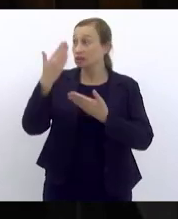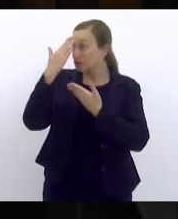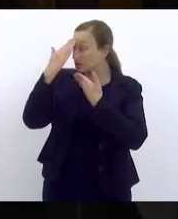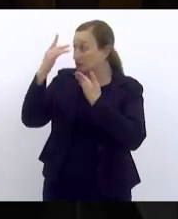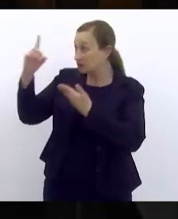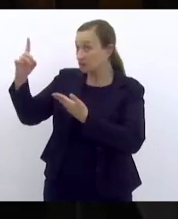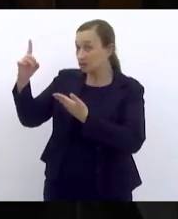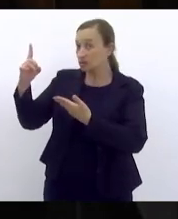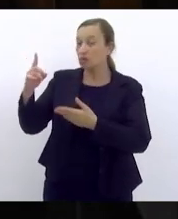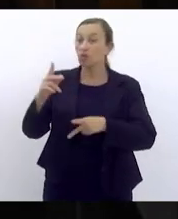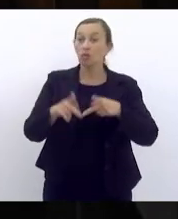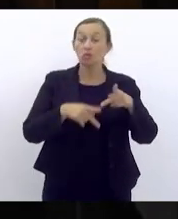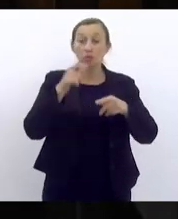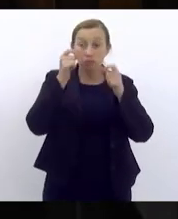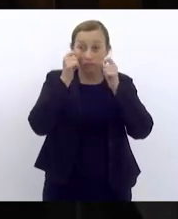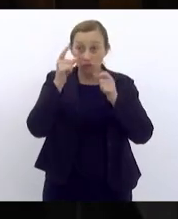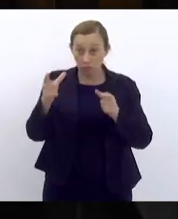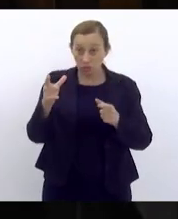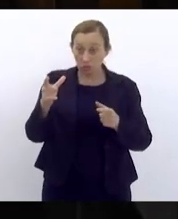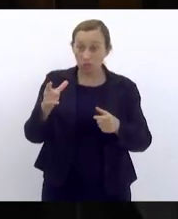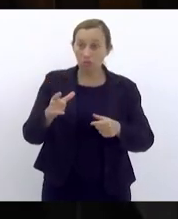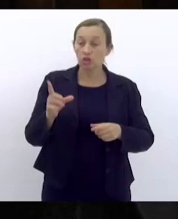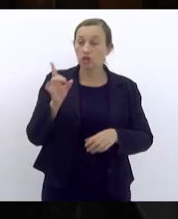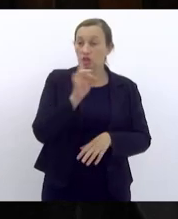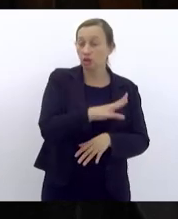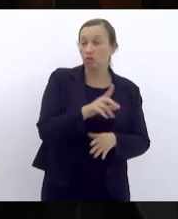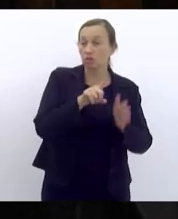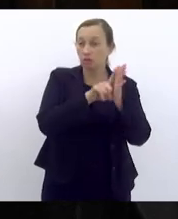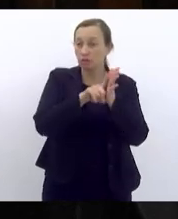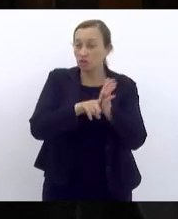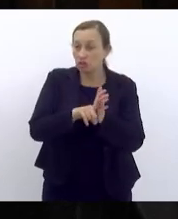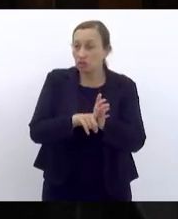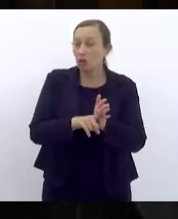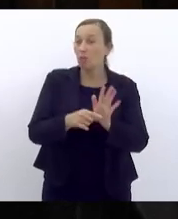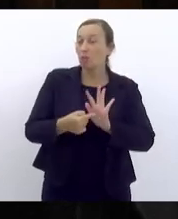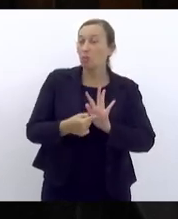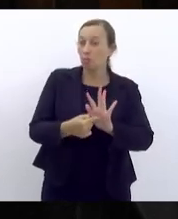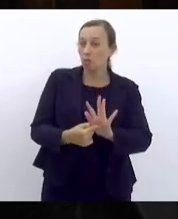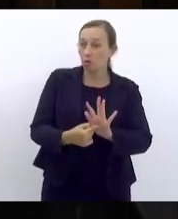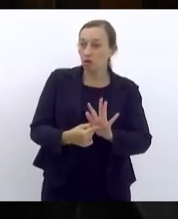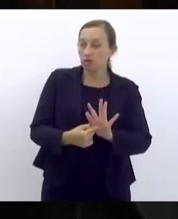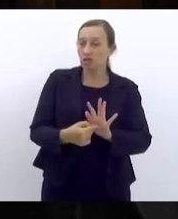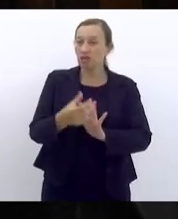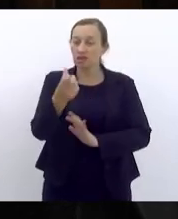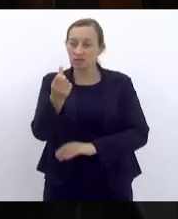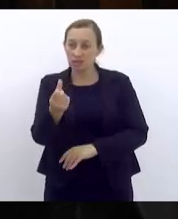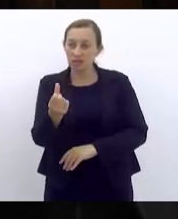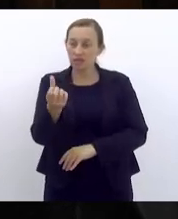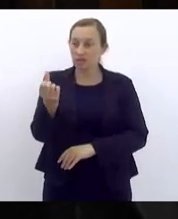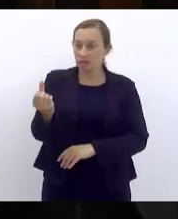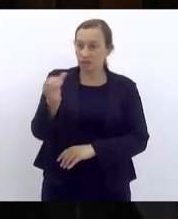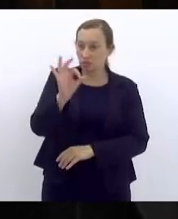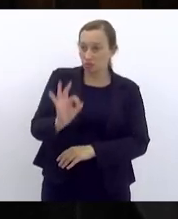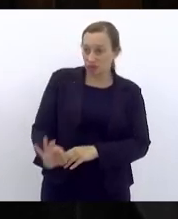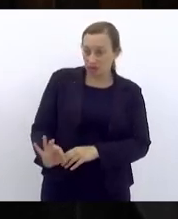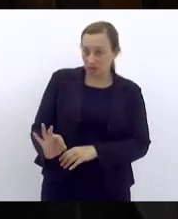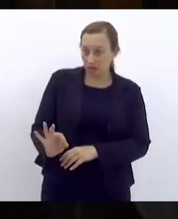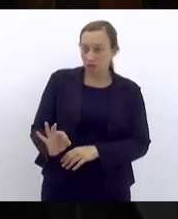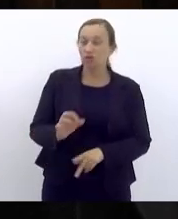que o povo acordou e a última pesquisa mostra que 65% da população carioca